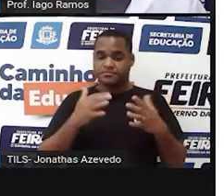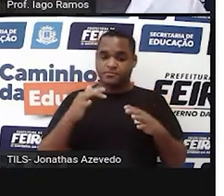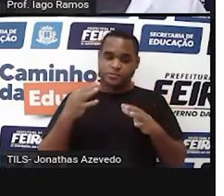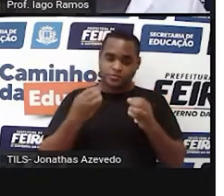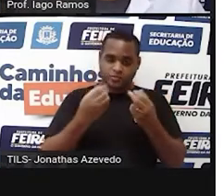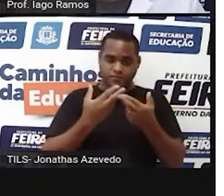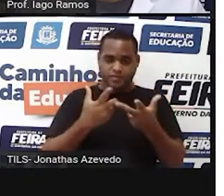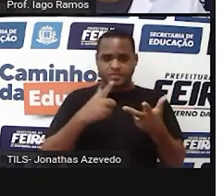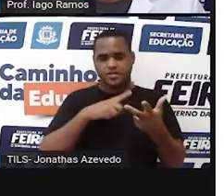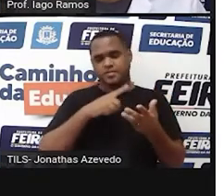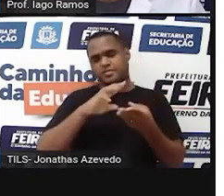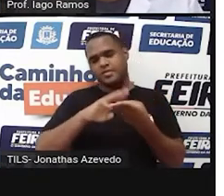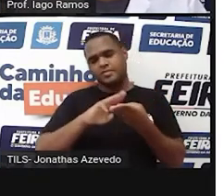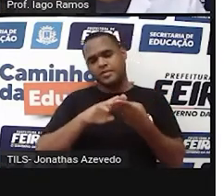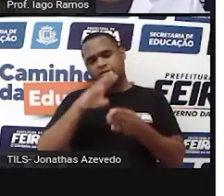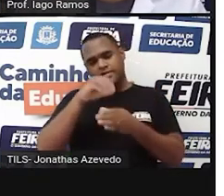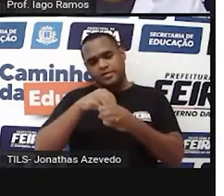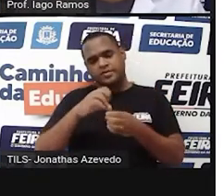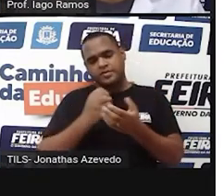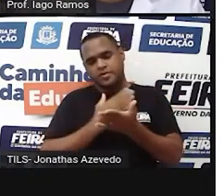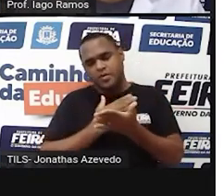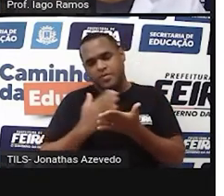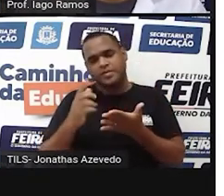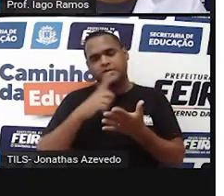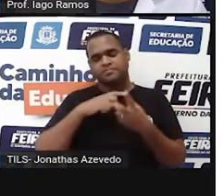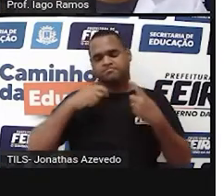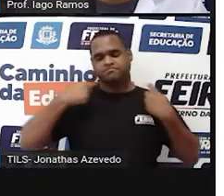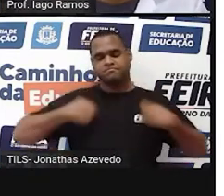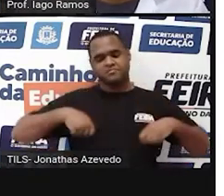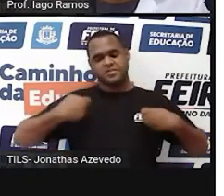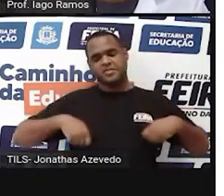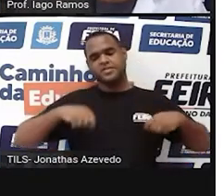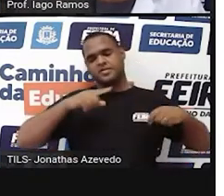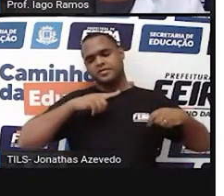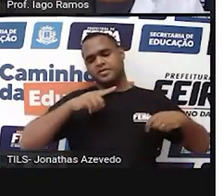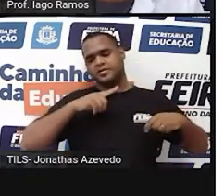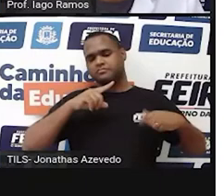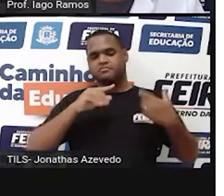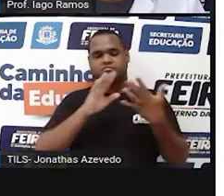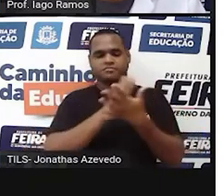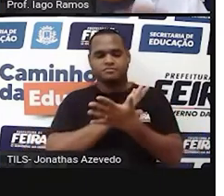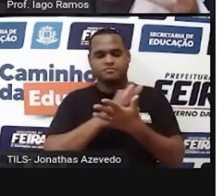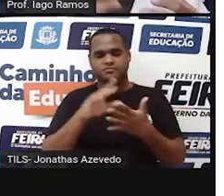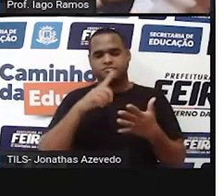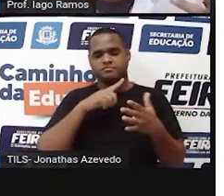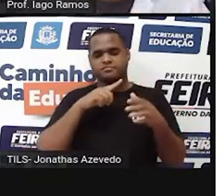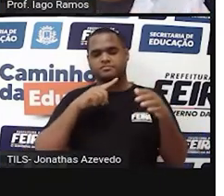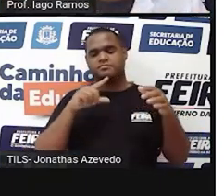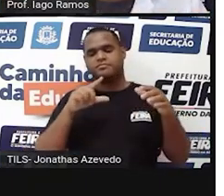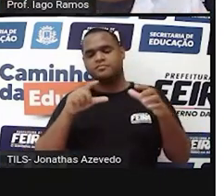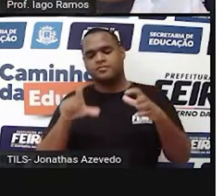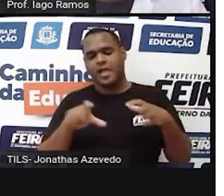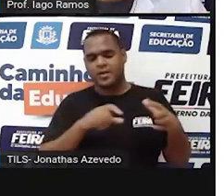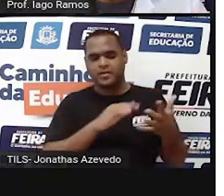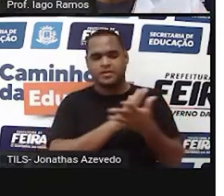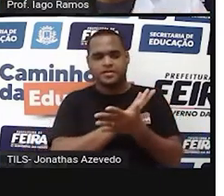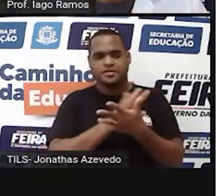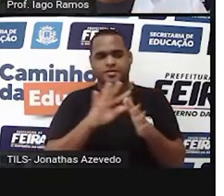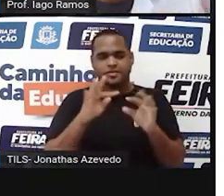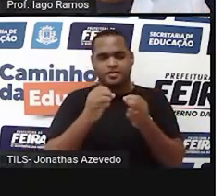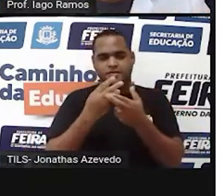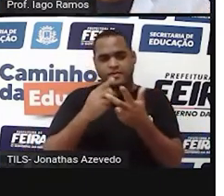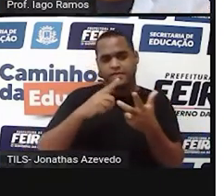matemática surgiu a partir de uma necessidade. Em algum momento, nas atividades do ser humano,